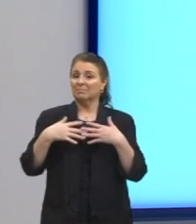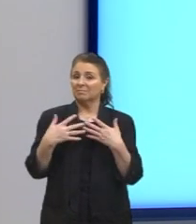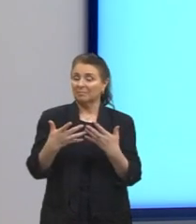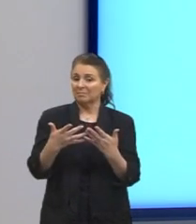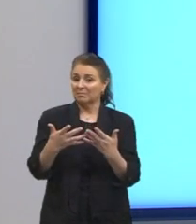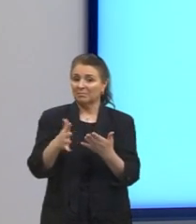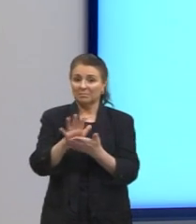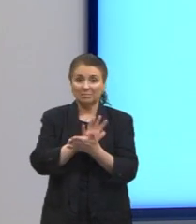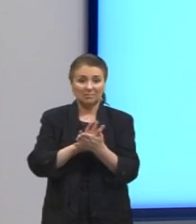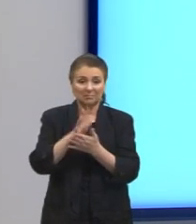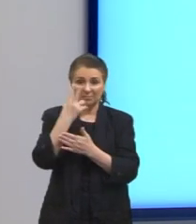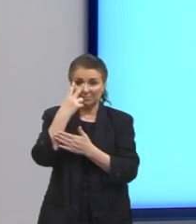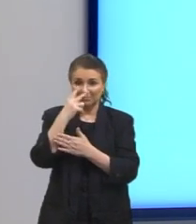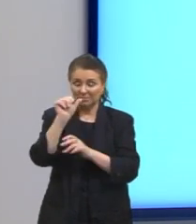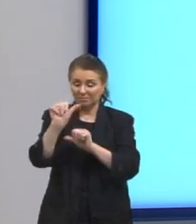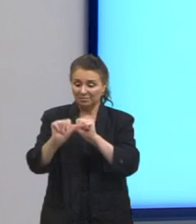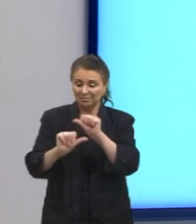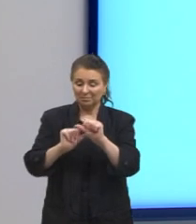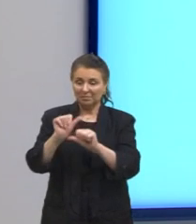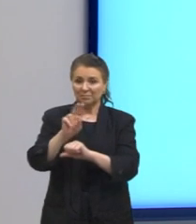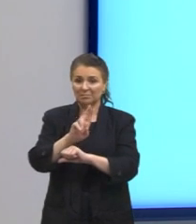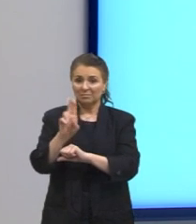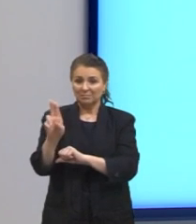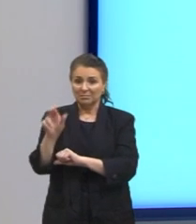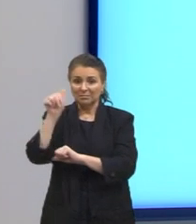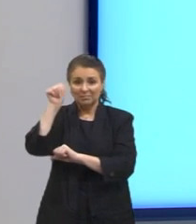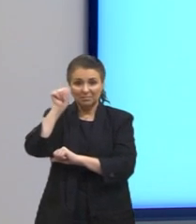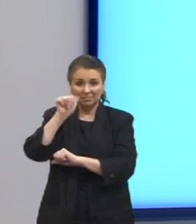nada a ver com a mudança de nome dela.